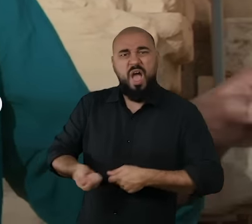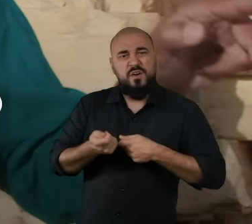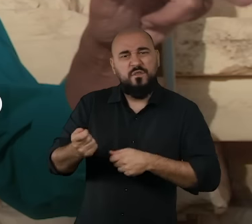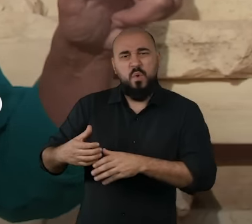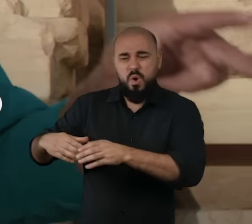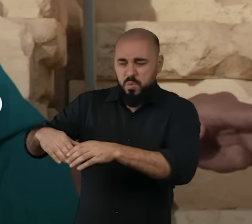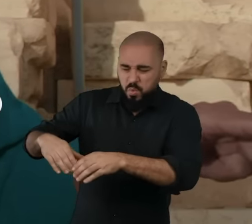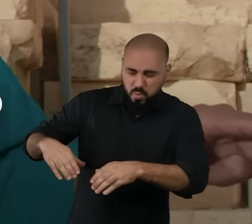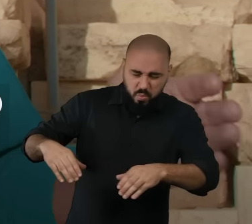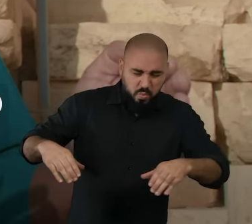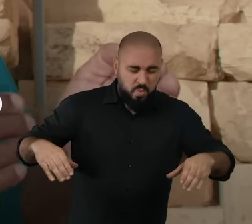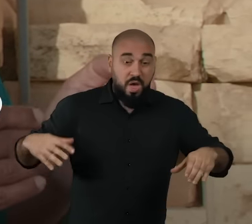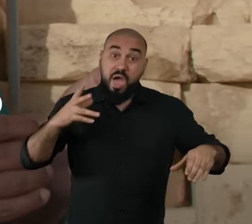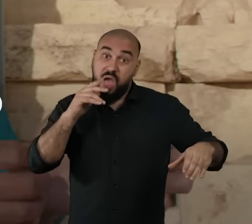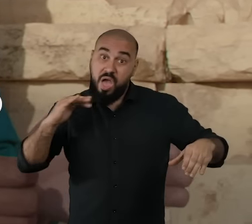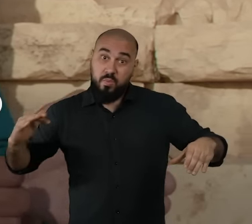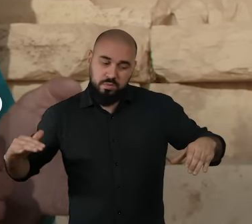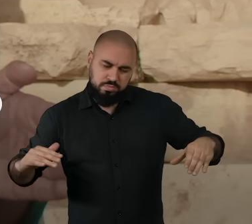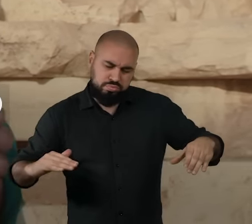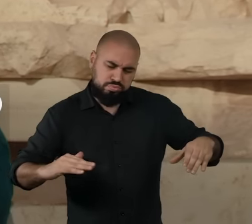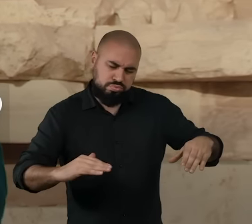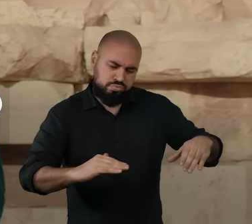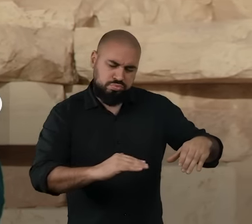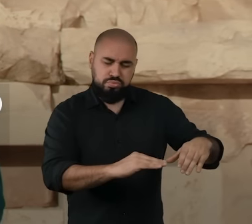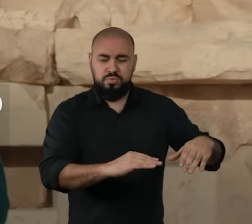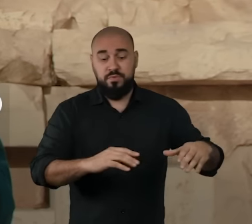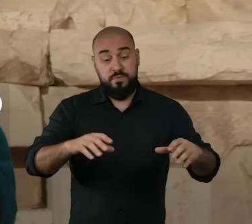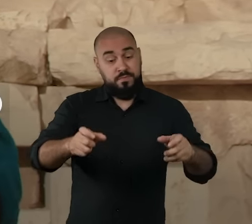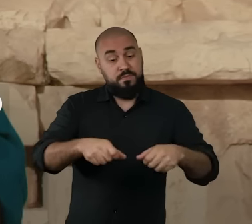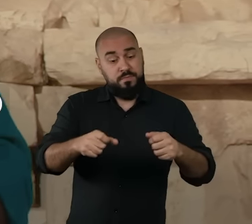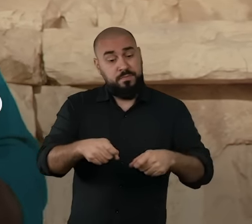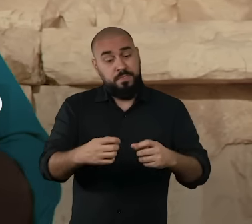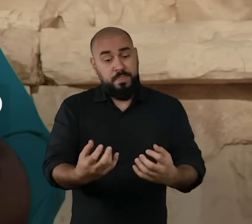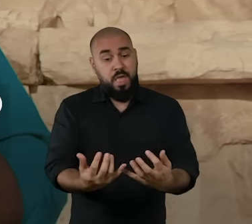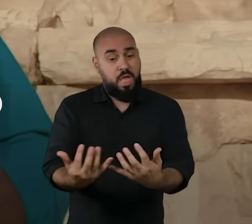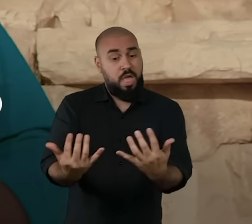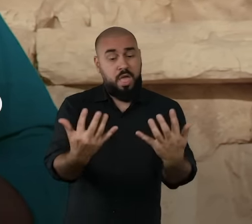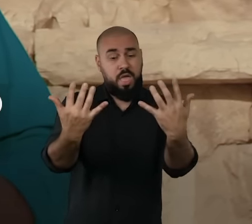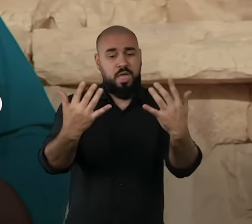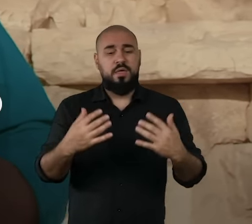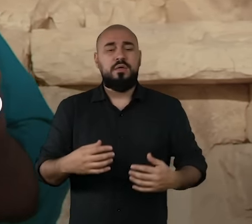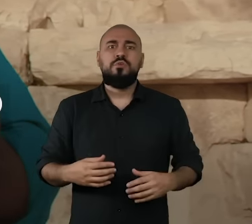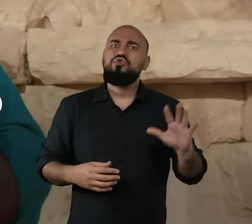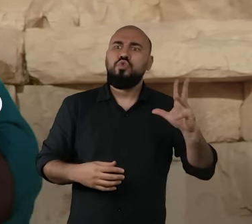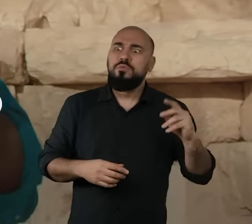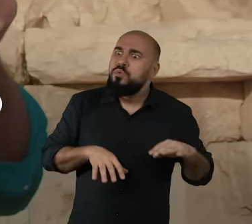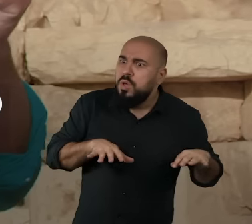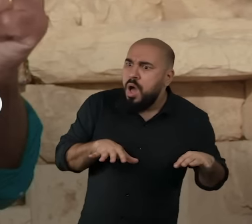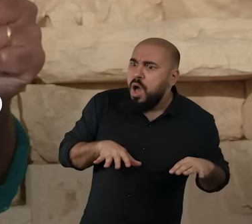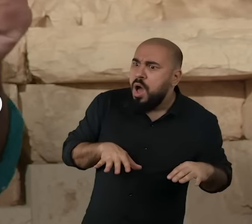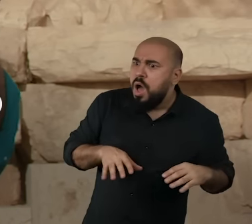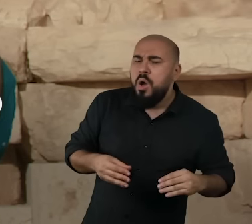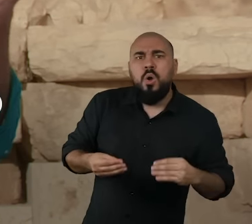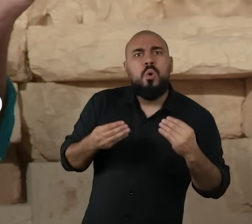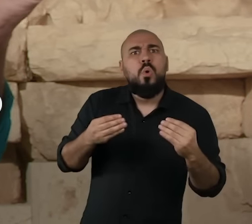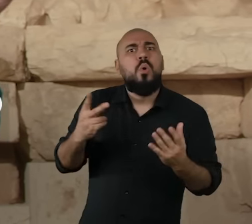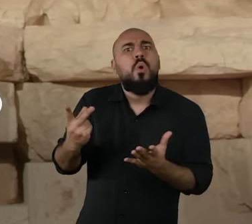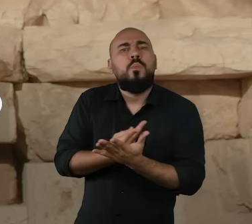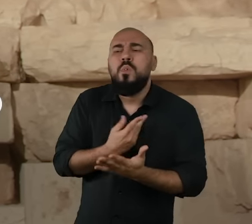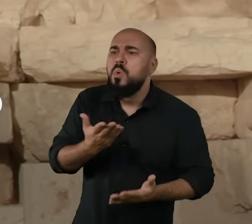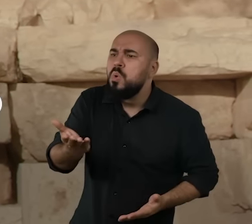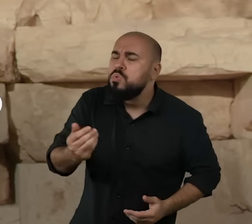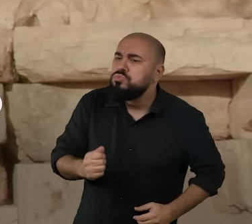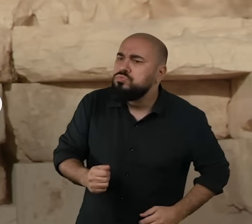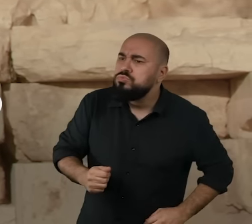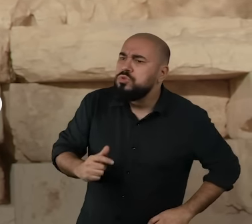Plantou, colheu, e quando todos vieram perguntar como ele conseguira aquele intento, ele falou, eu não preciso da deusa